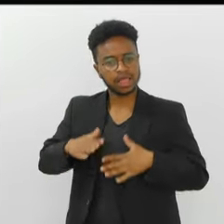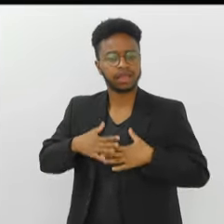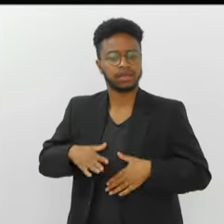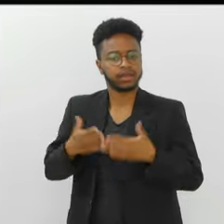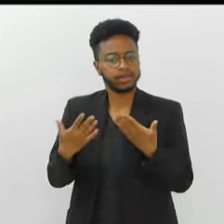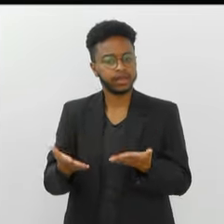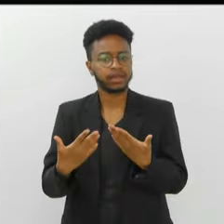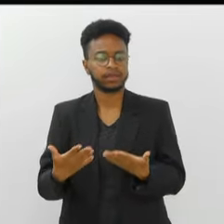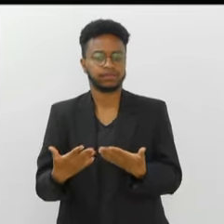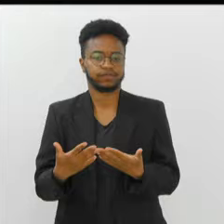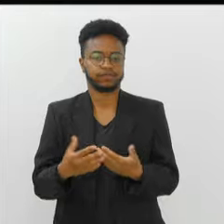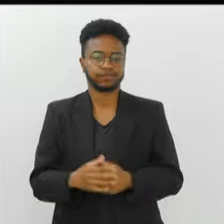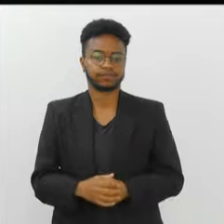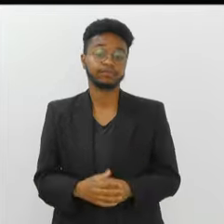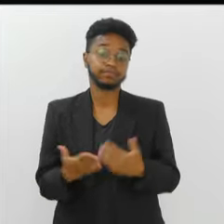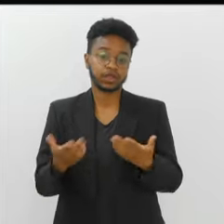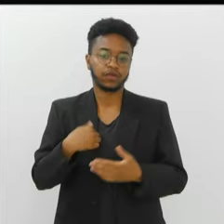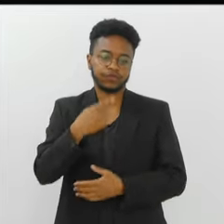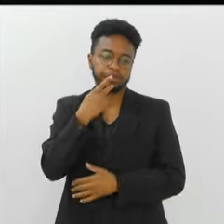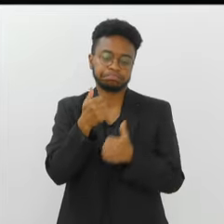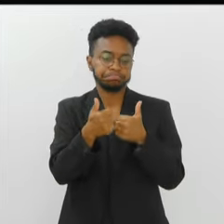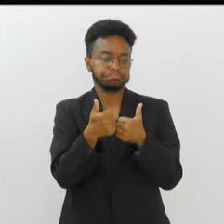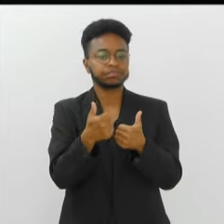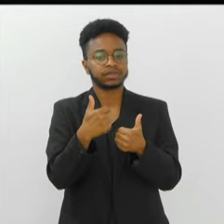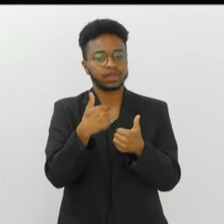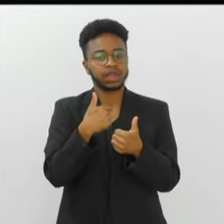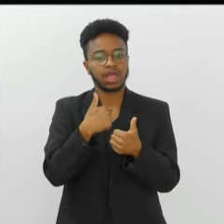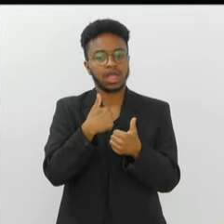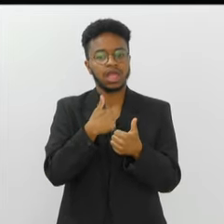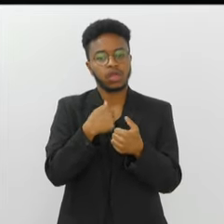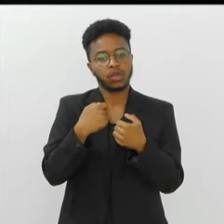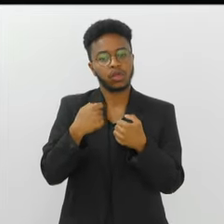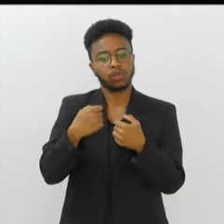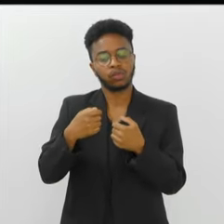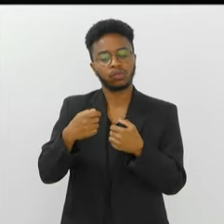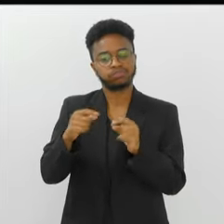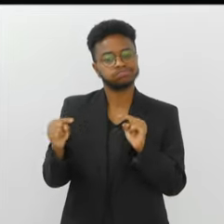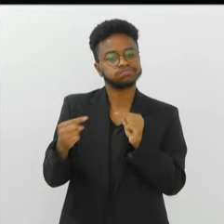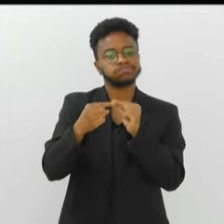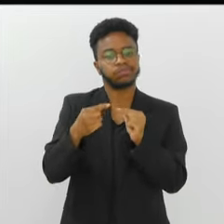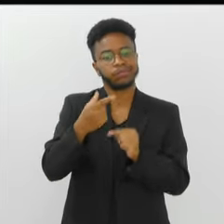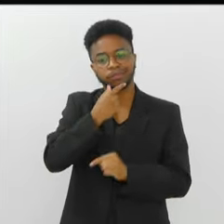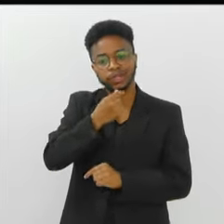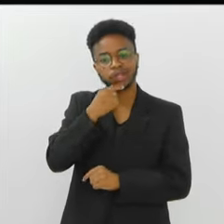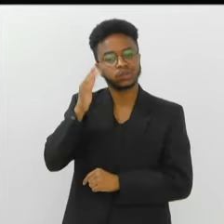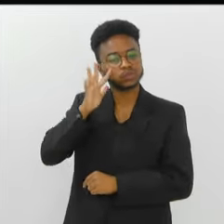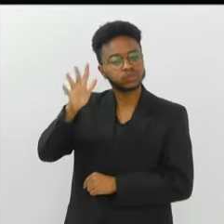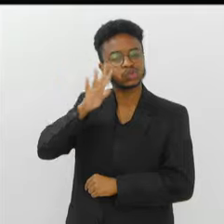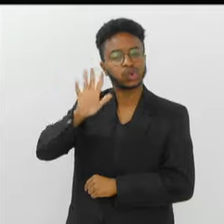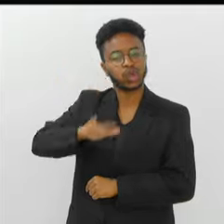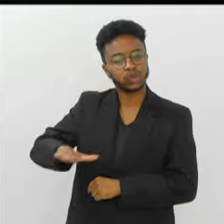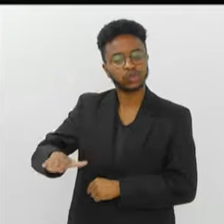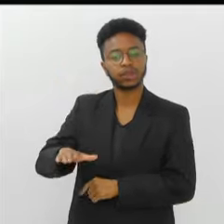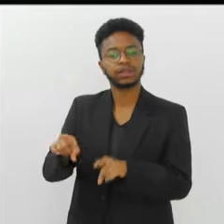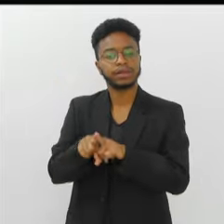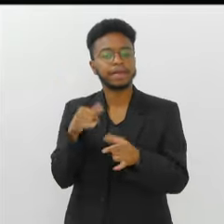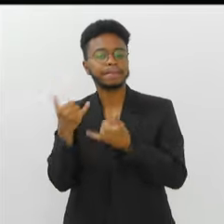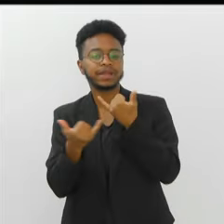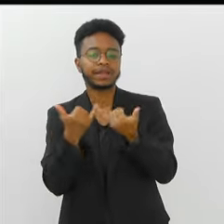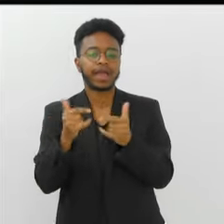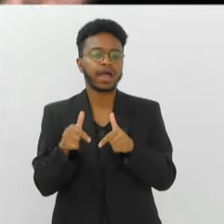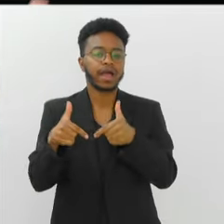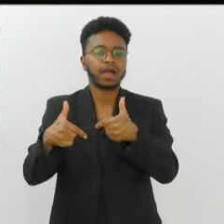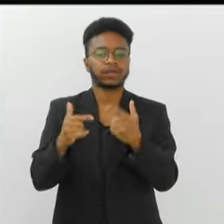equilíbrio, o meu eu, né? Aí eu falo, poxa, eu ainda tenho que ser aquele menino sonhador e tirar esse peso das